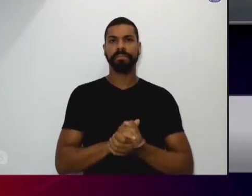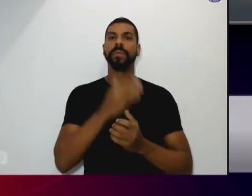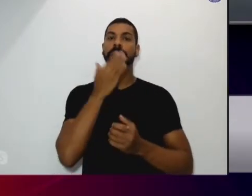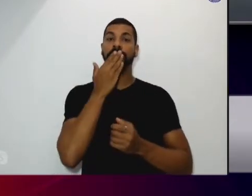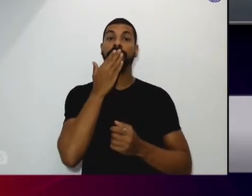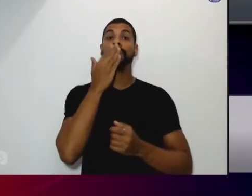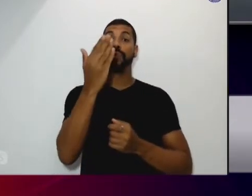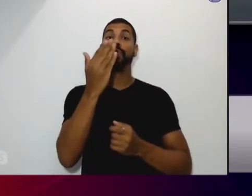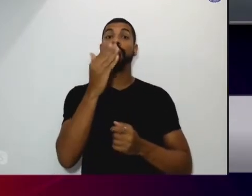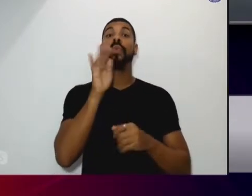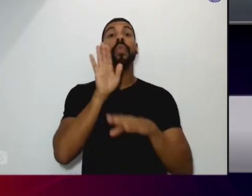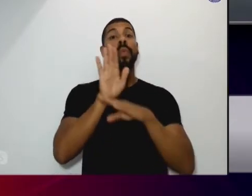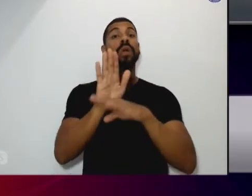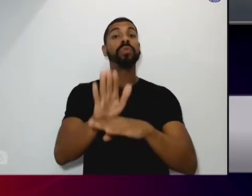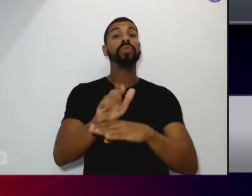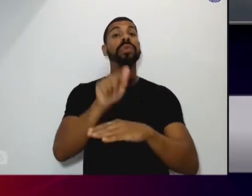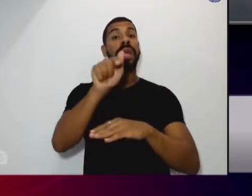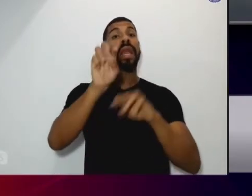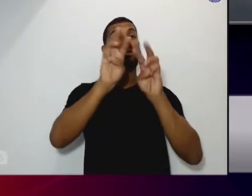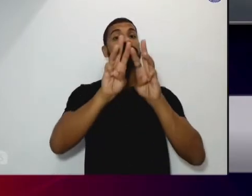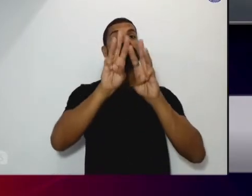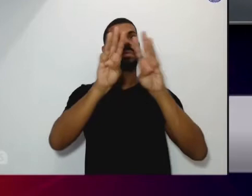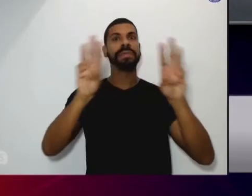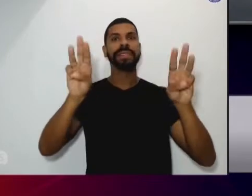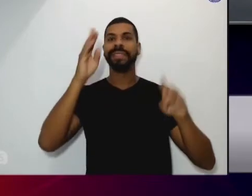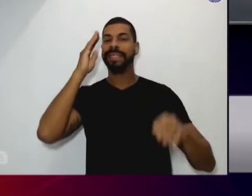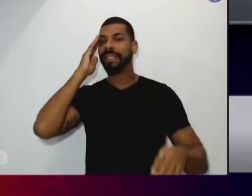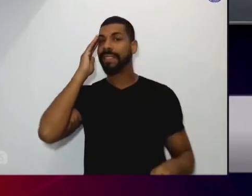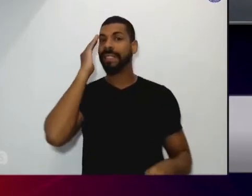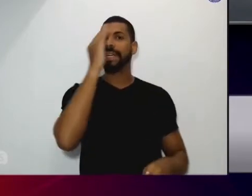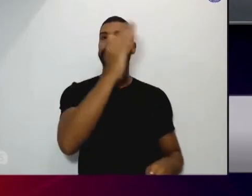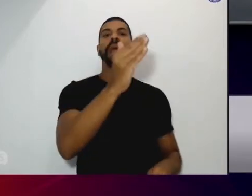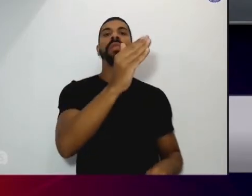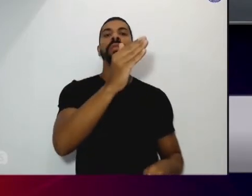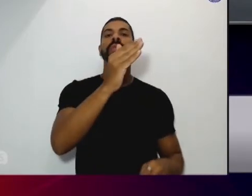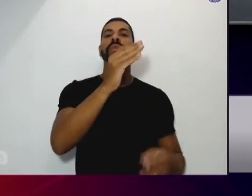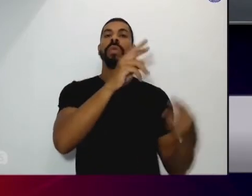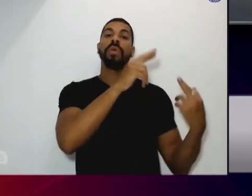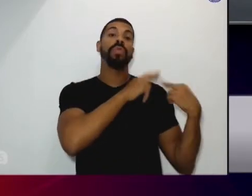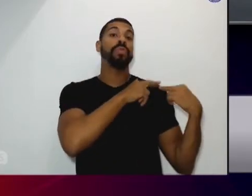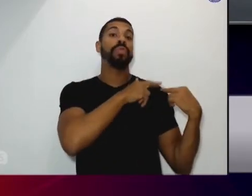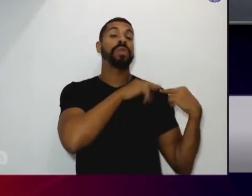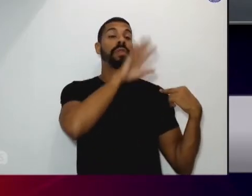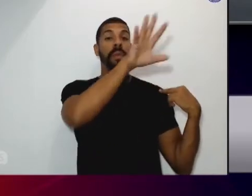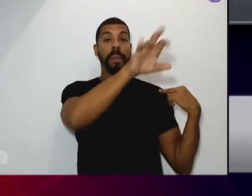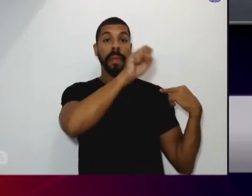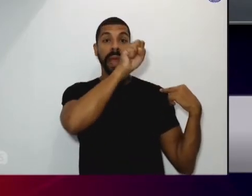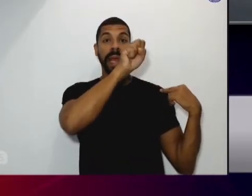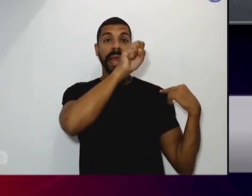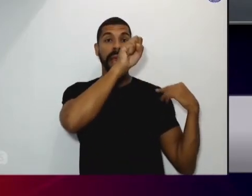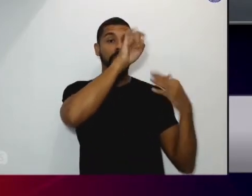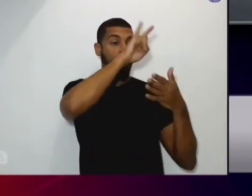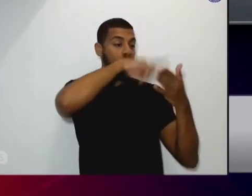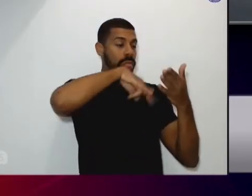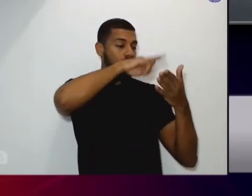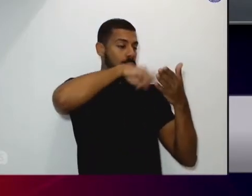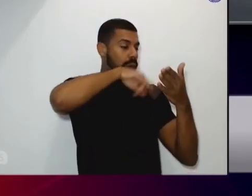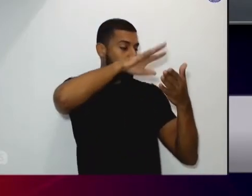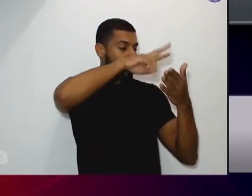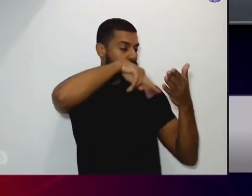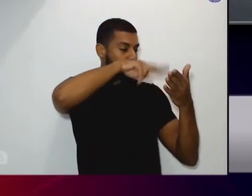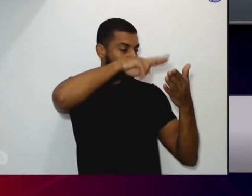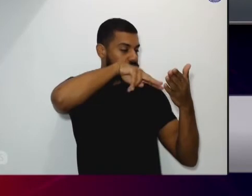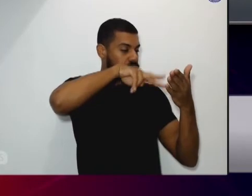esse pedido vai rapidamente para uma pessoa responsável por captar esse pedido de ajuda ele